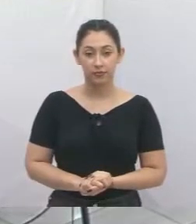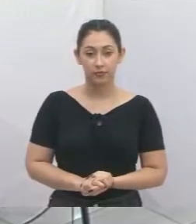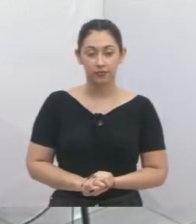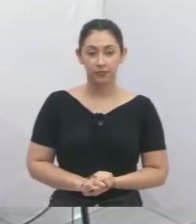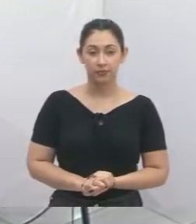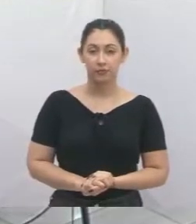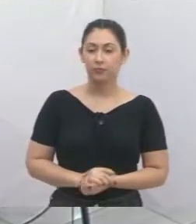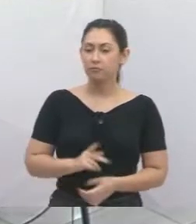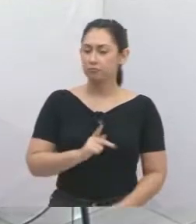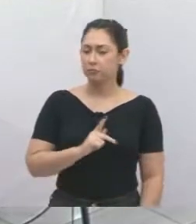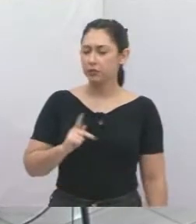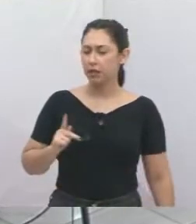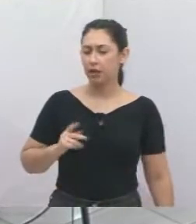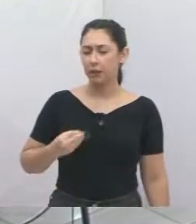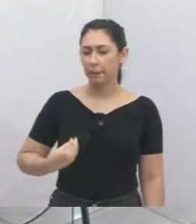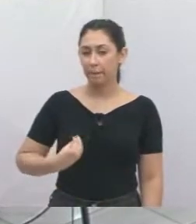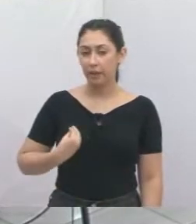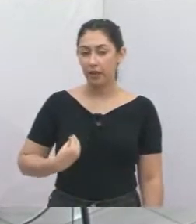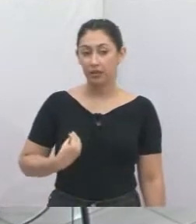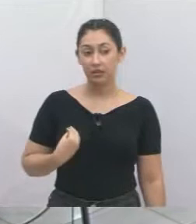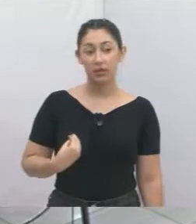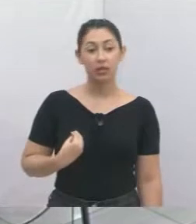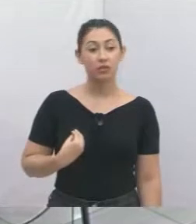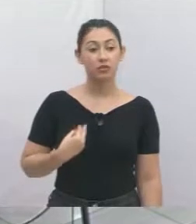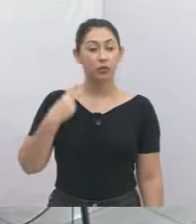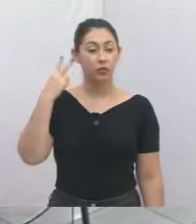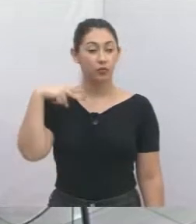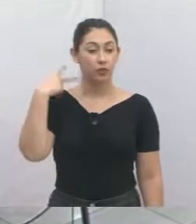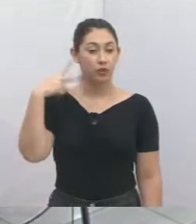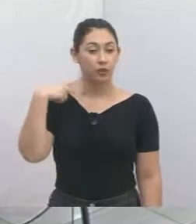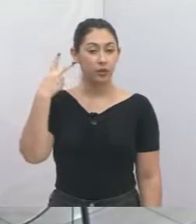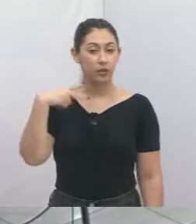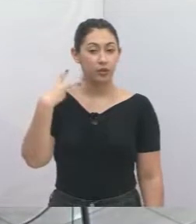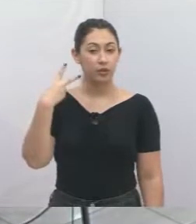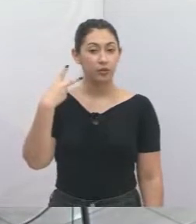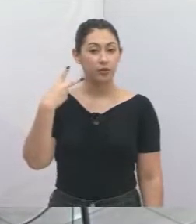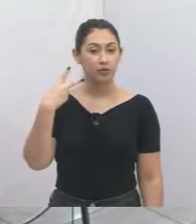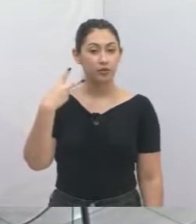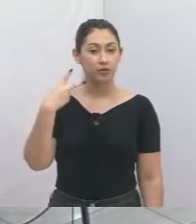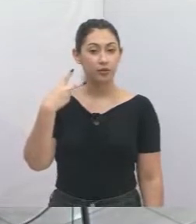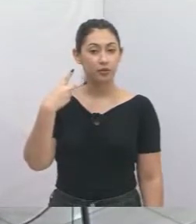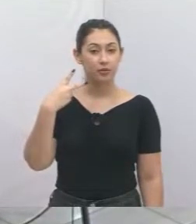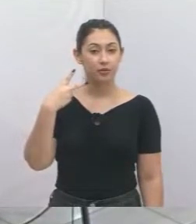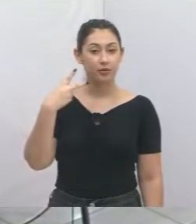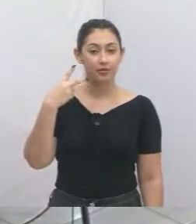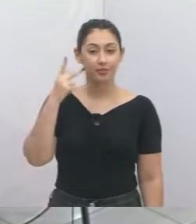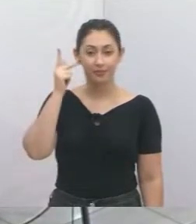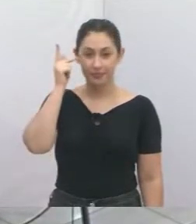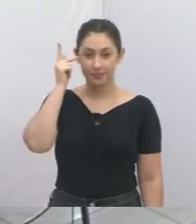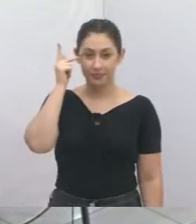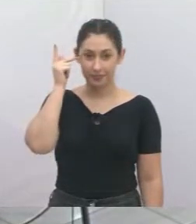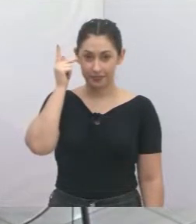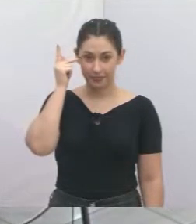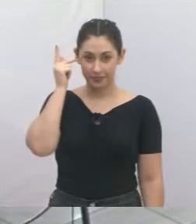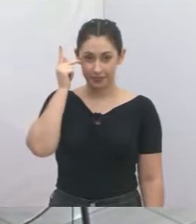Senhor presidente, estão presentes aqui o vereador Paulino do Esporte,